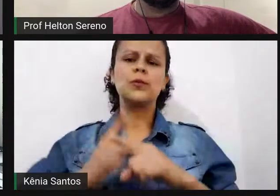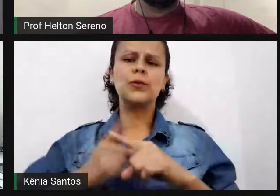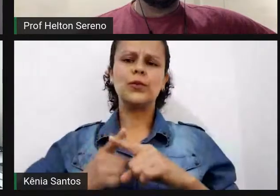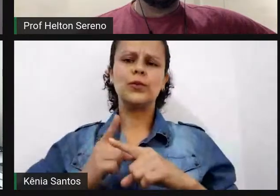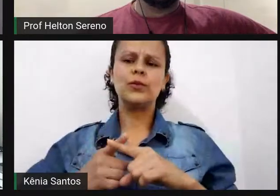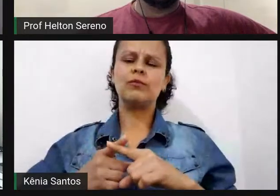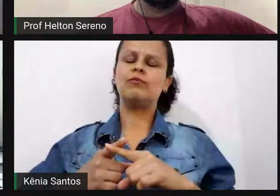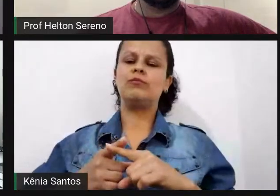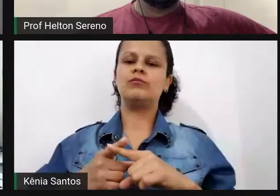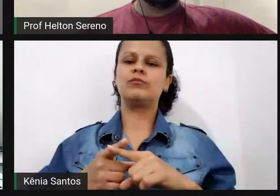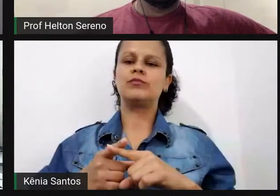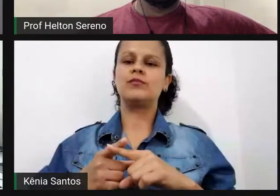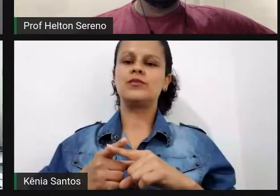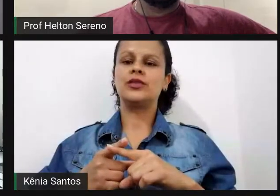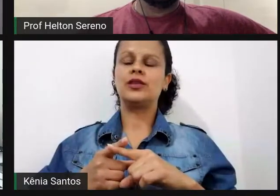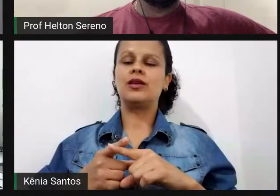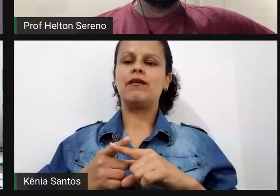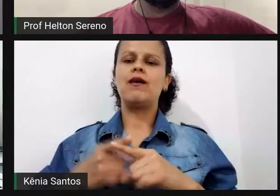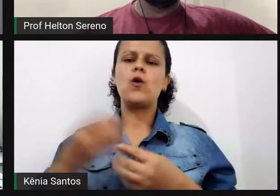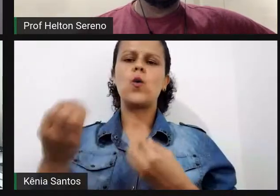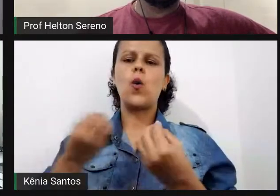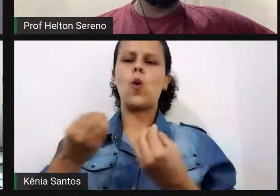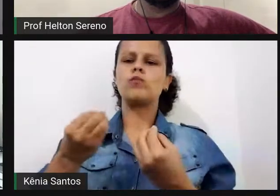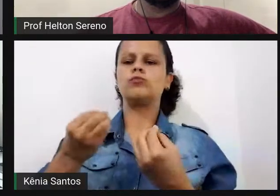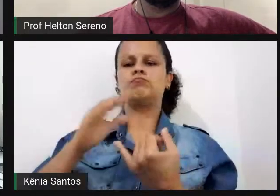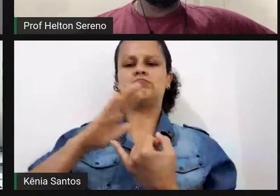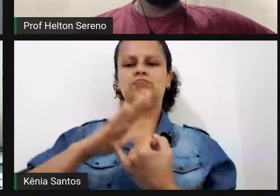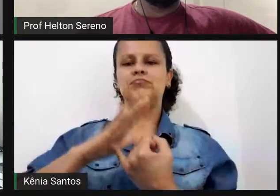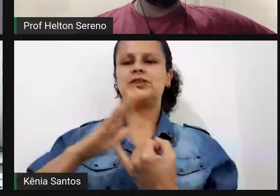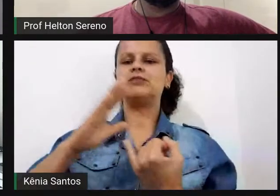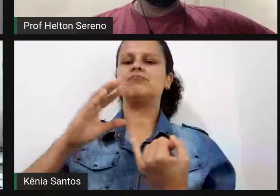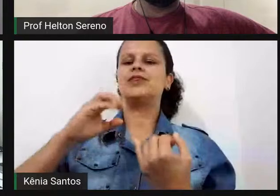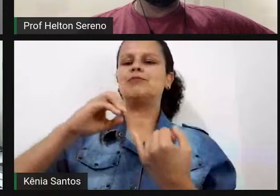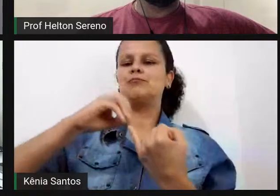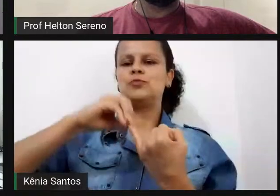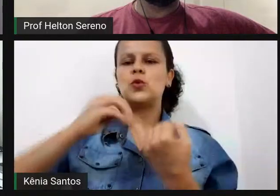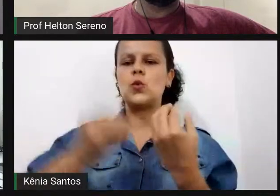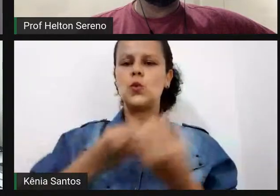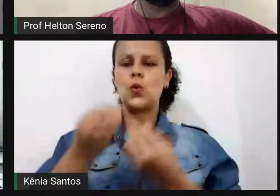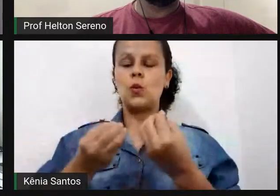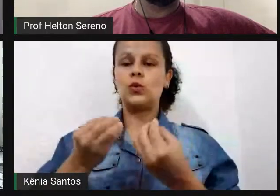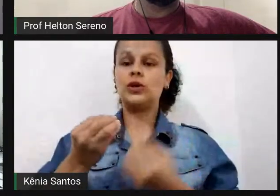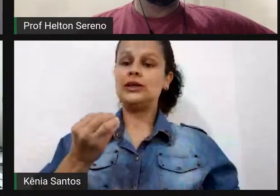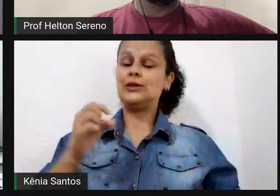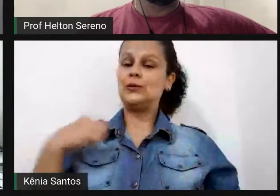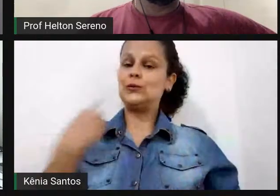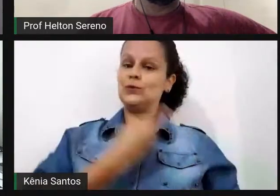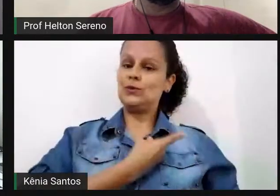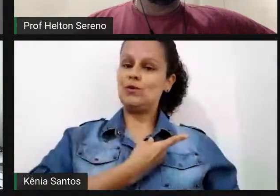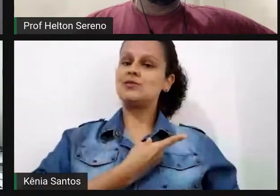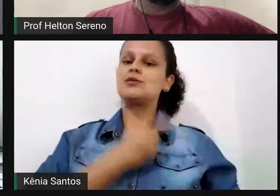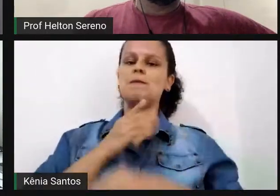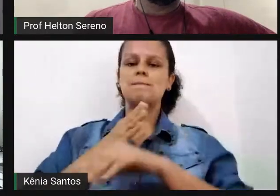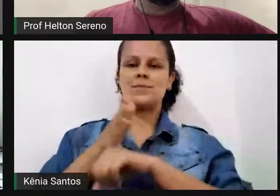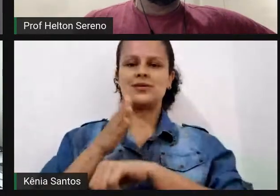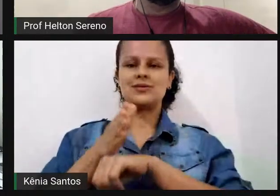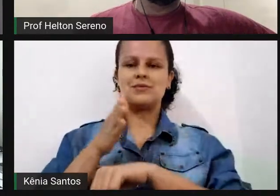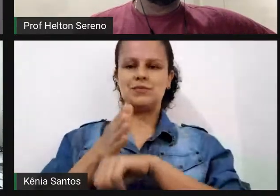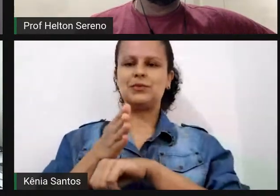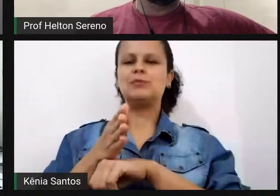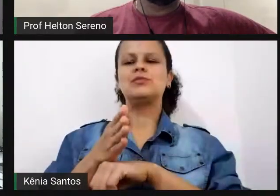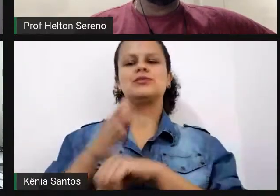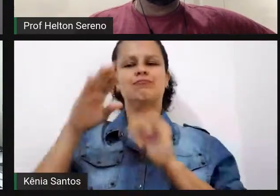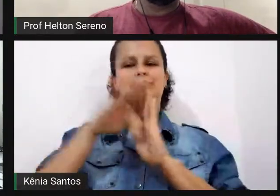fica o IFNMG nessa história? Além de participar do BRAF, nossa instituição também implementou outras ações para a